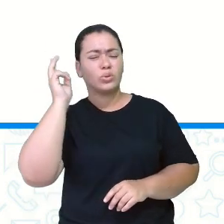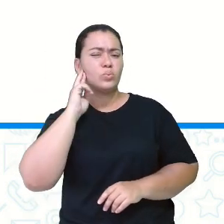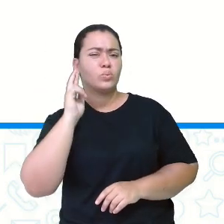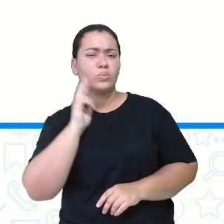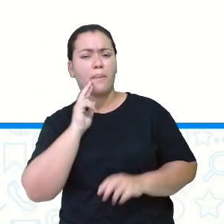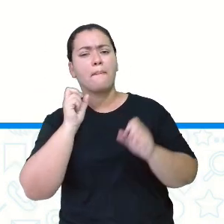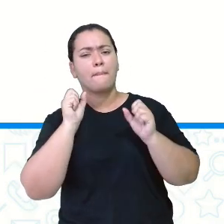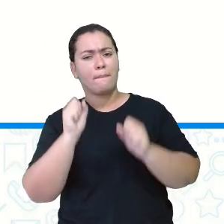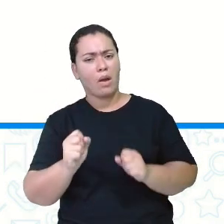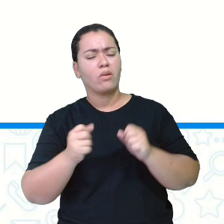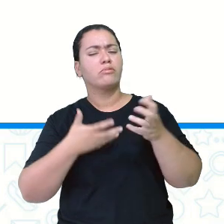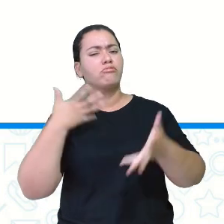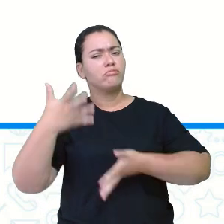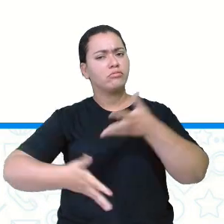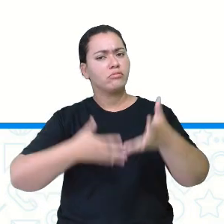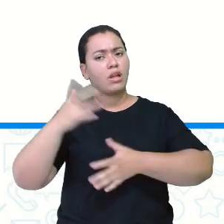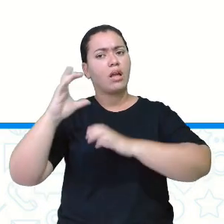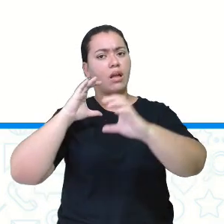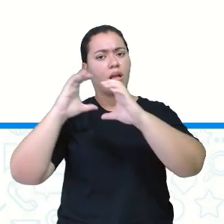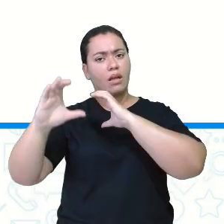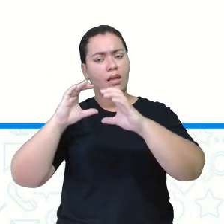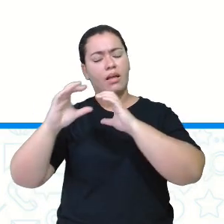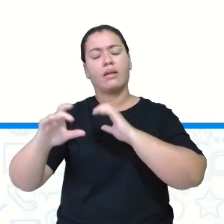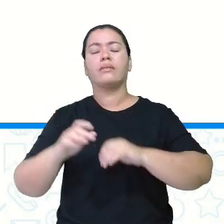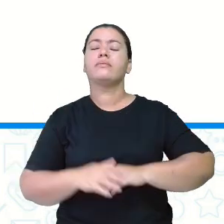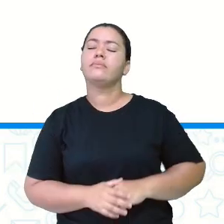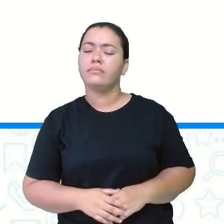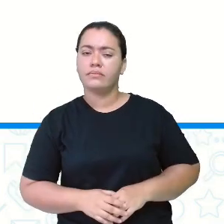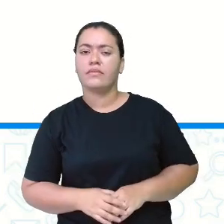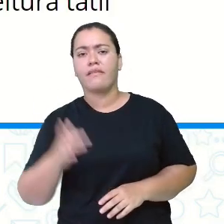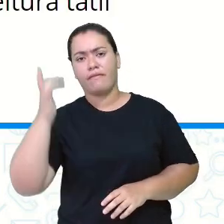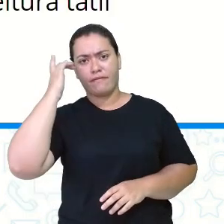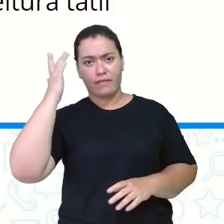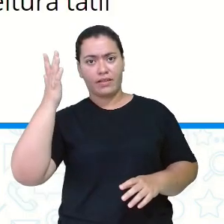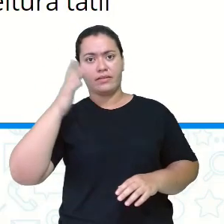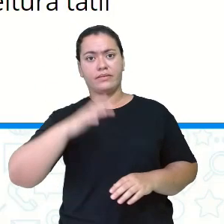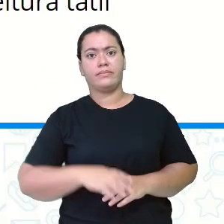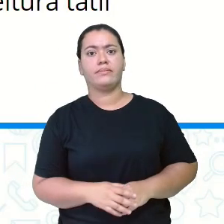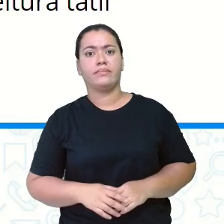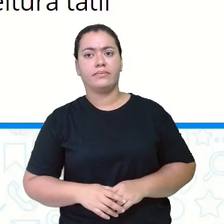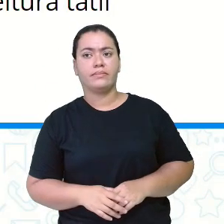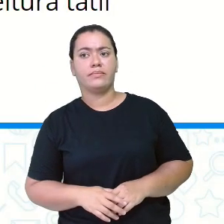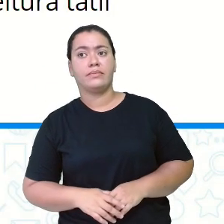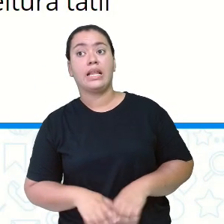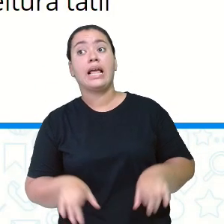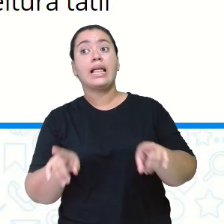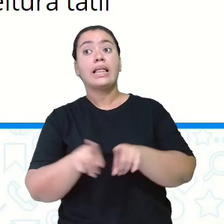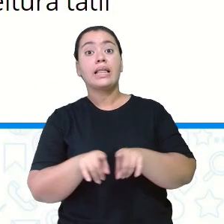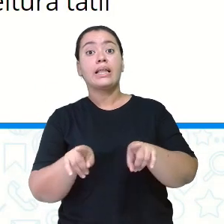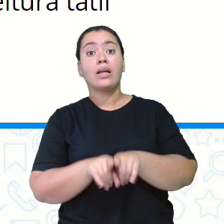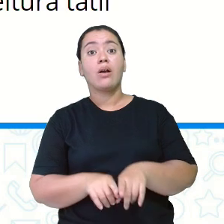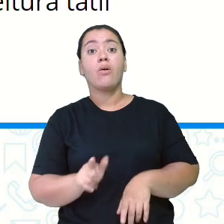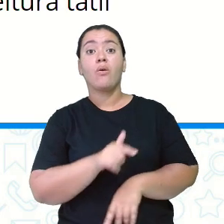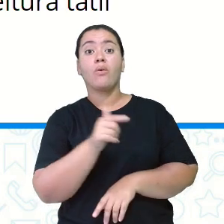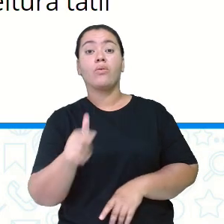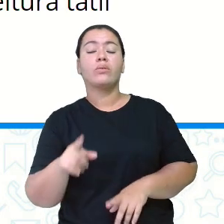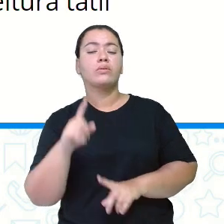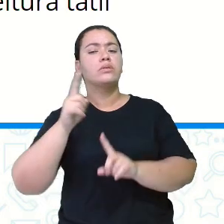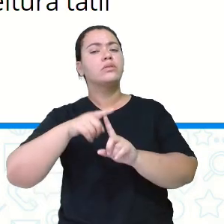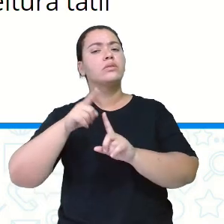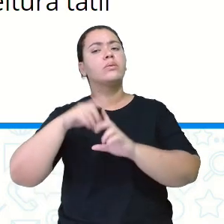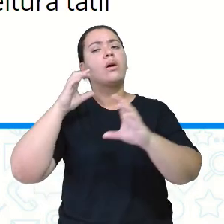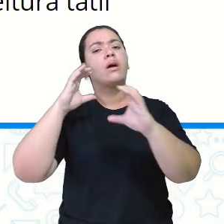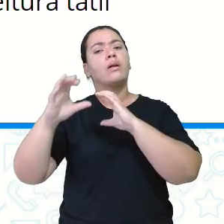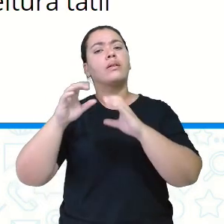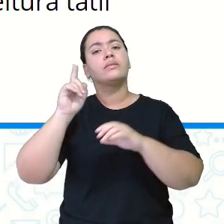e compreender a comunicação com mais facilidade. Temos também um outro tipo de comunicação